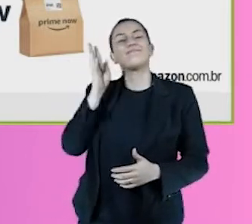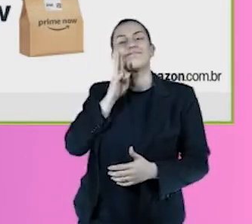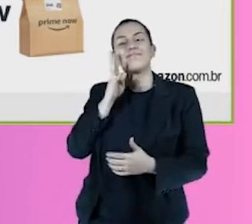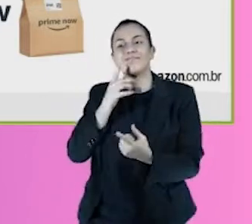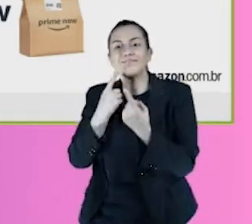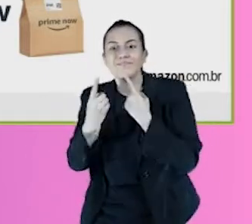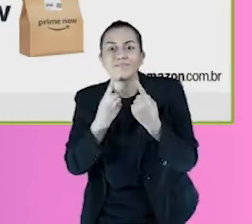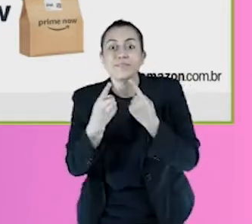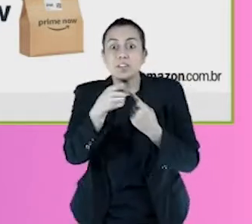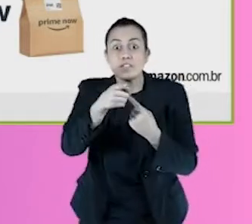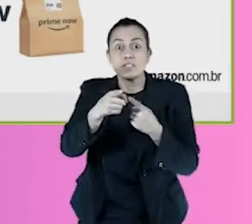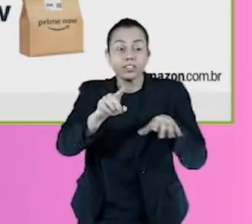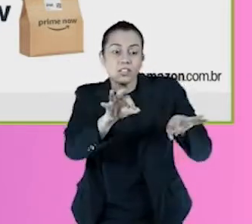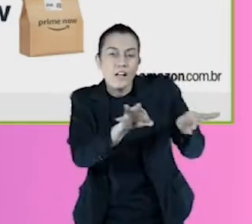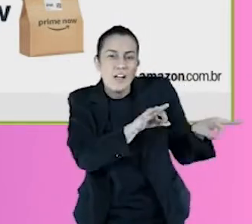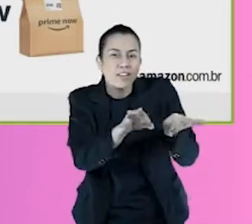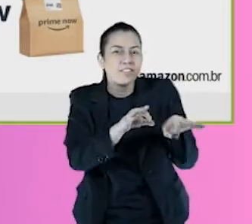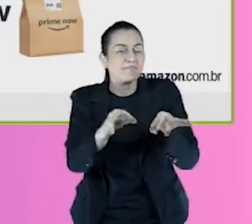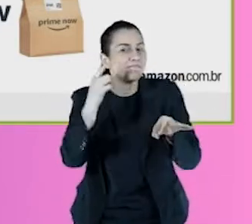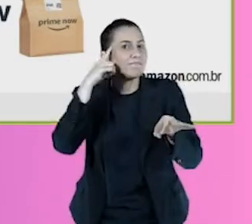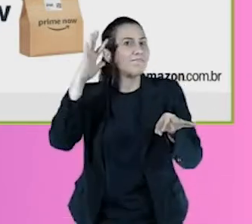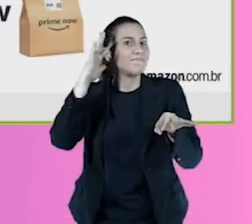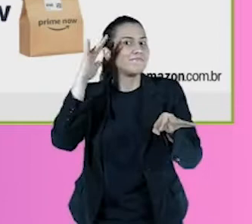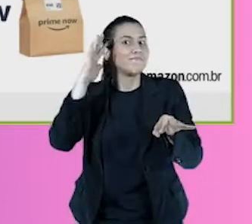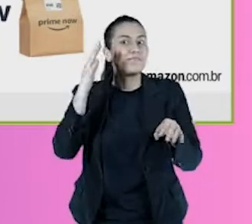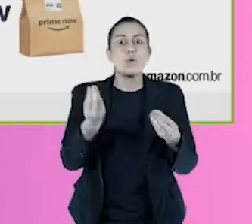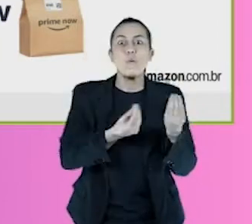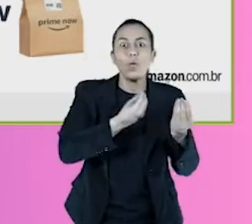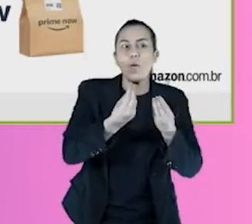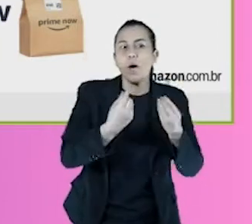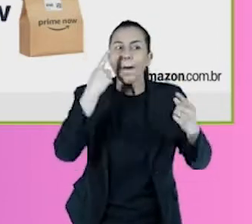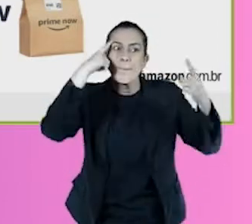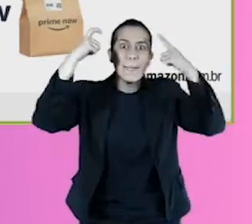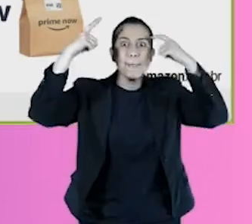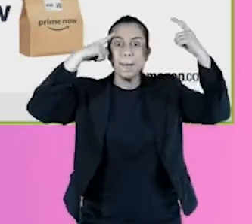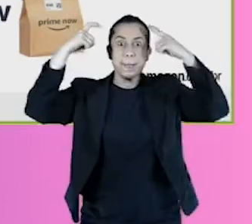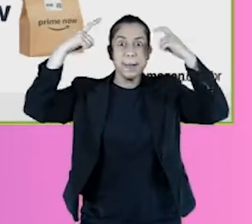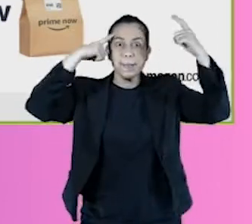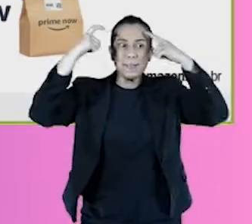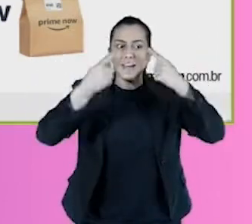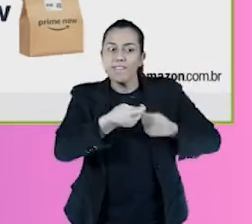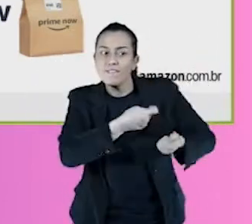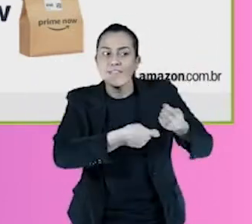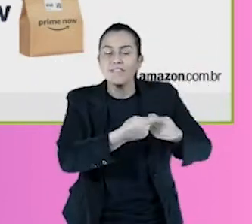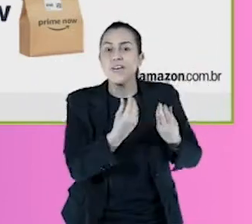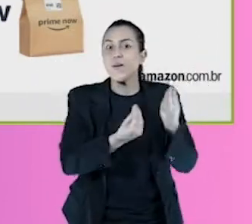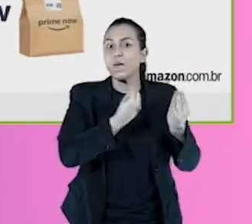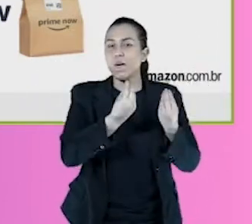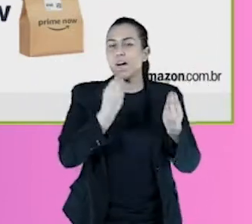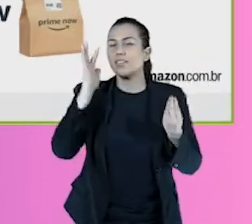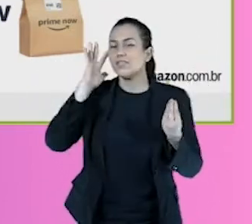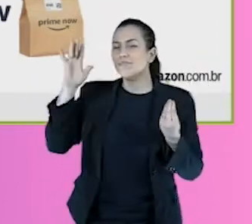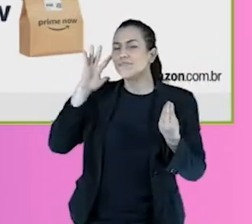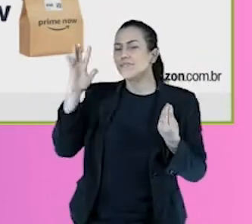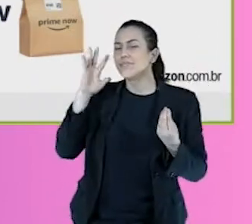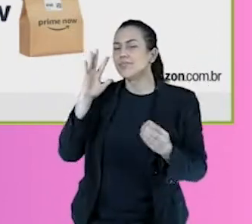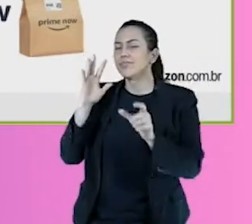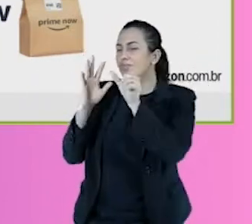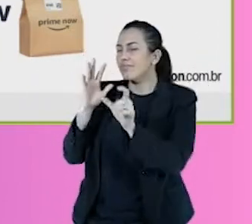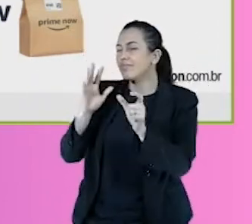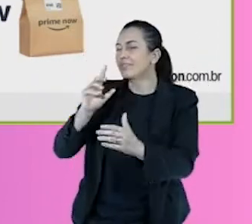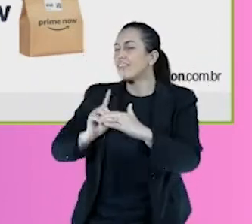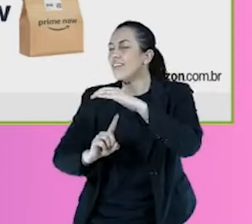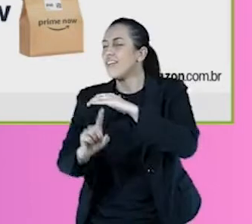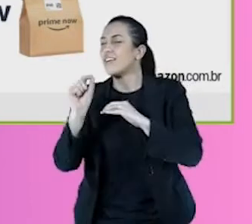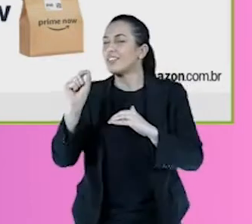vocês estiverem montando o seu plano, entendendo, né, as suas ideias de empreendimentos, de realmente conseguir identificar quem são os seus clientes,